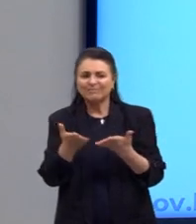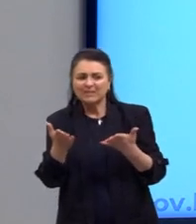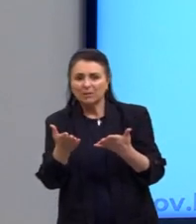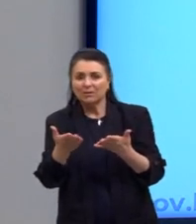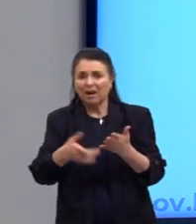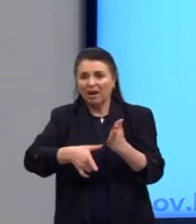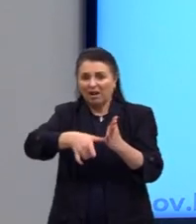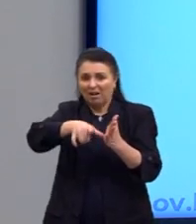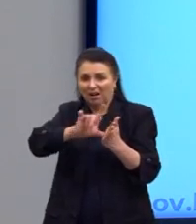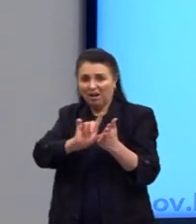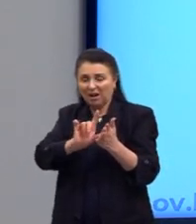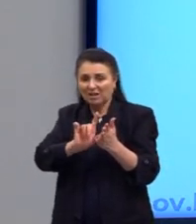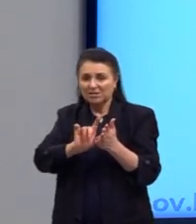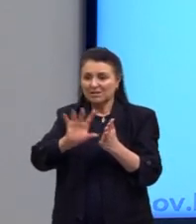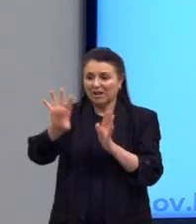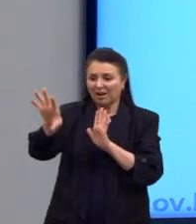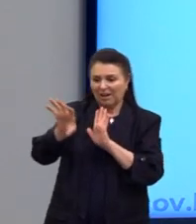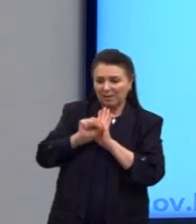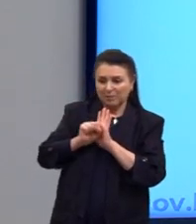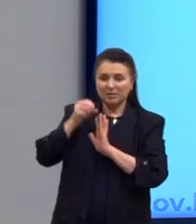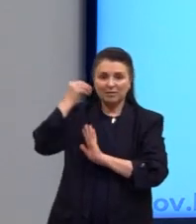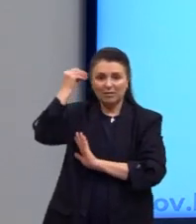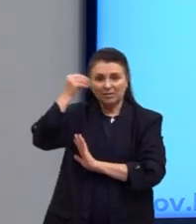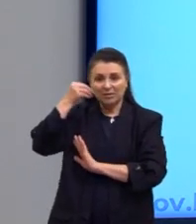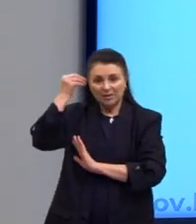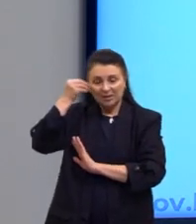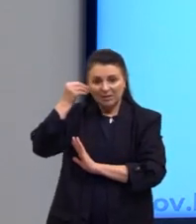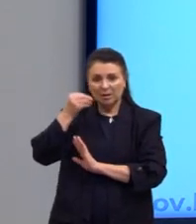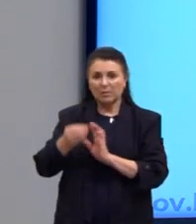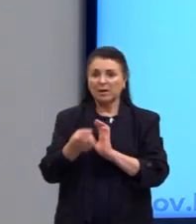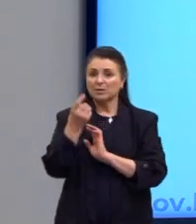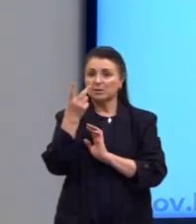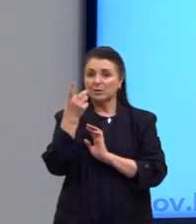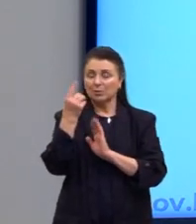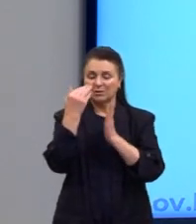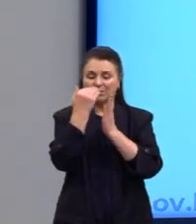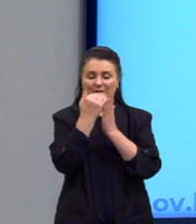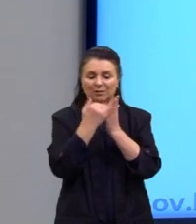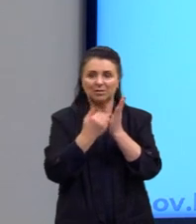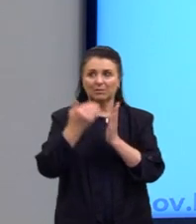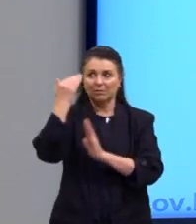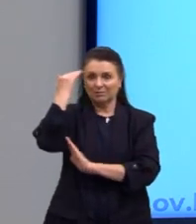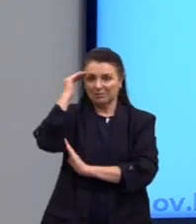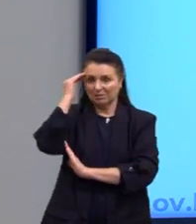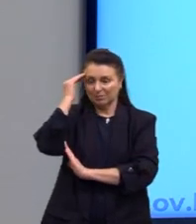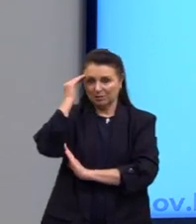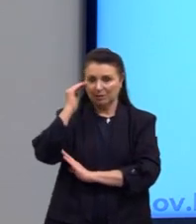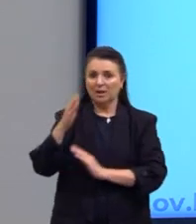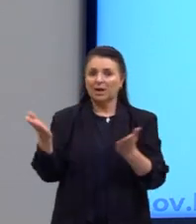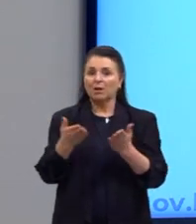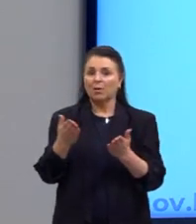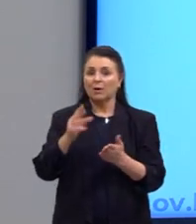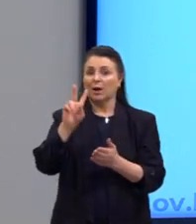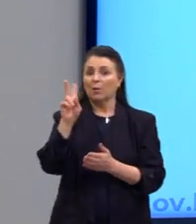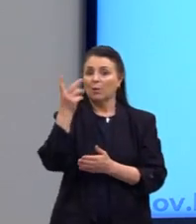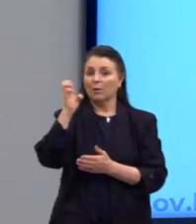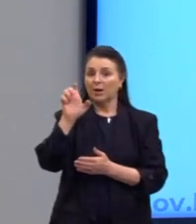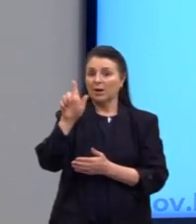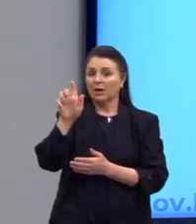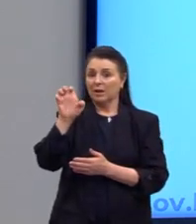priori, captadas pela experiência, passadas pelas 12 categorias do entendimento e tal. Para Hegel, a beleza,